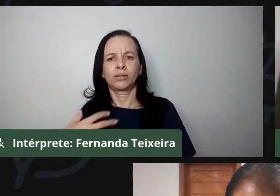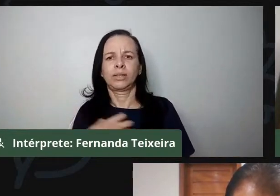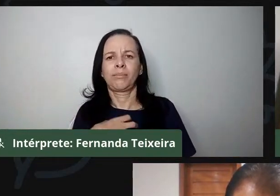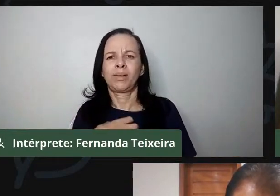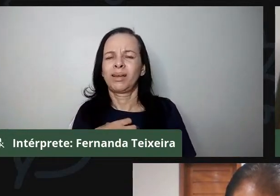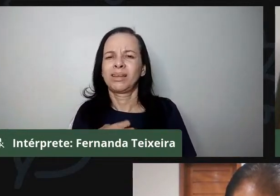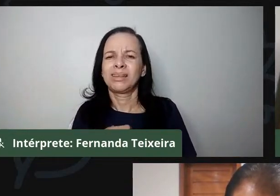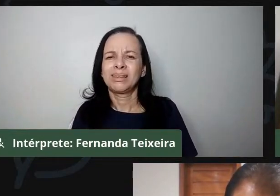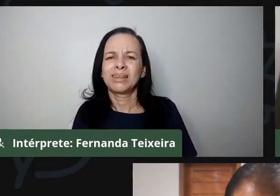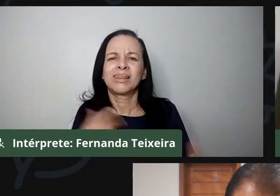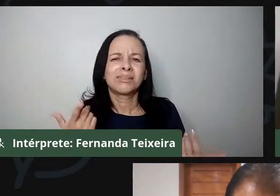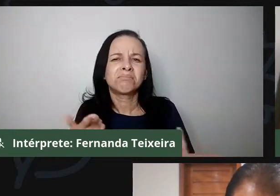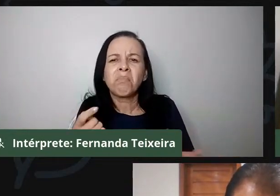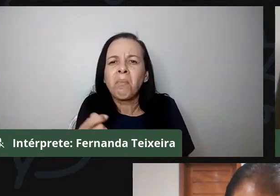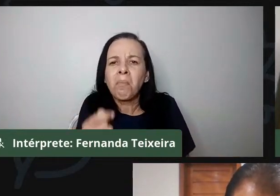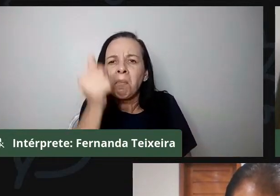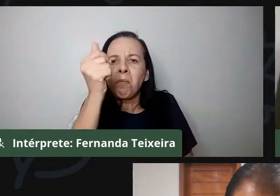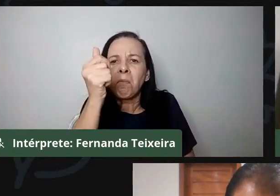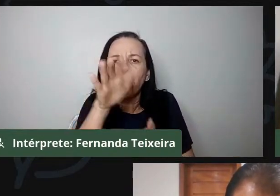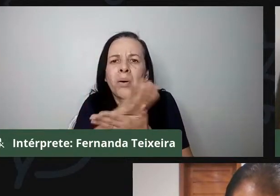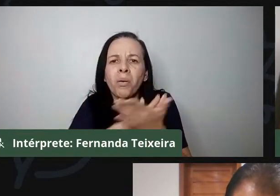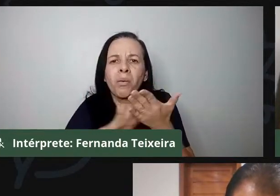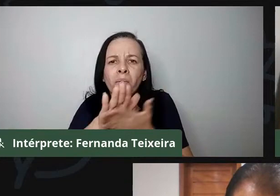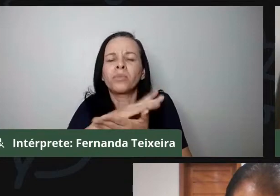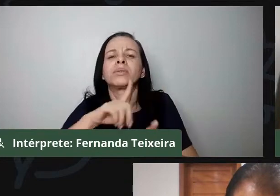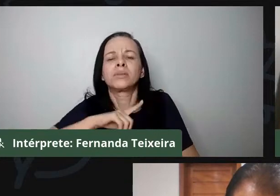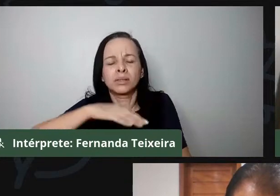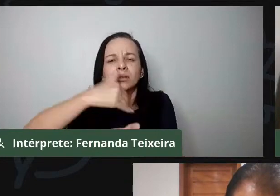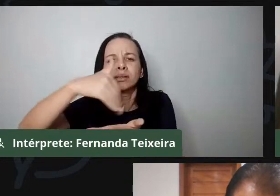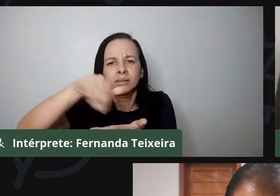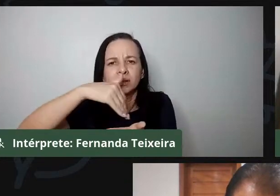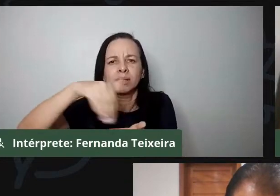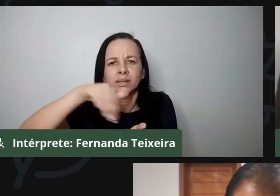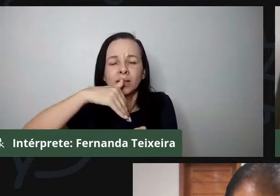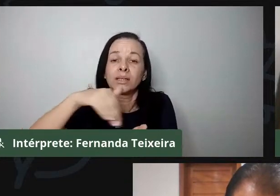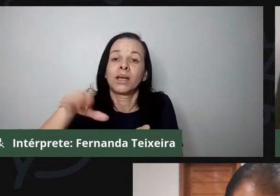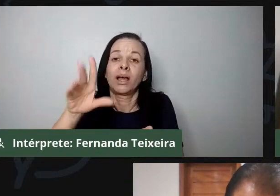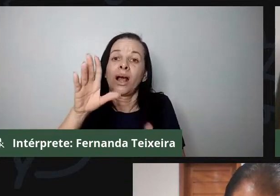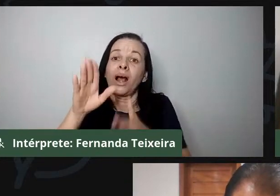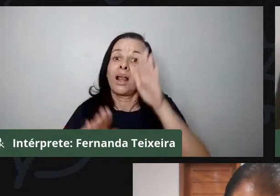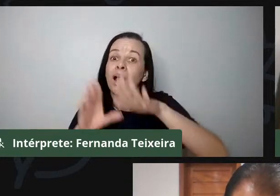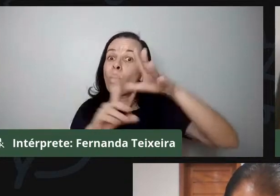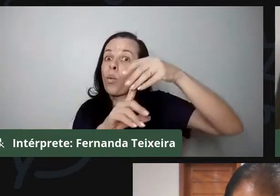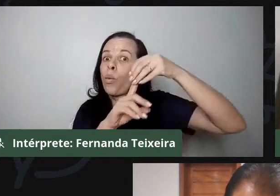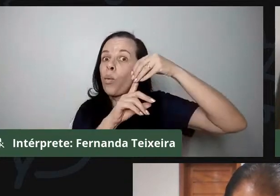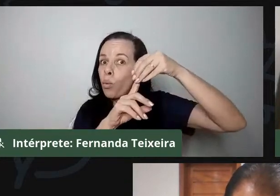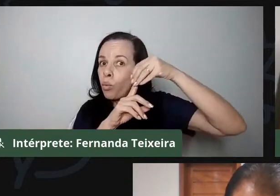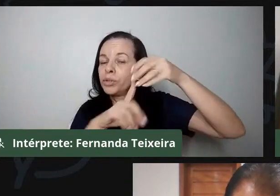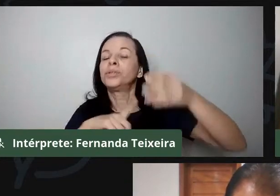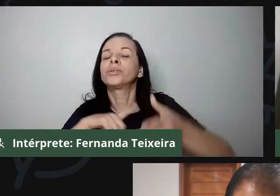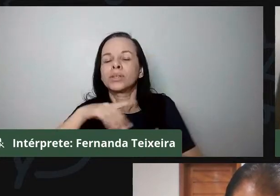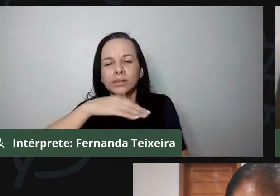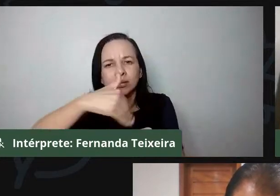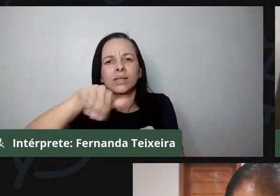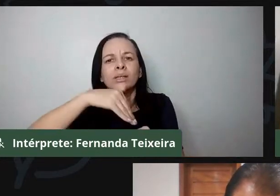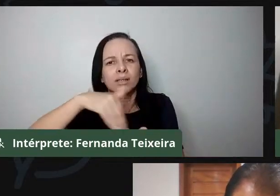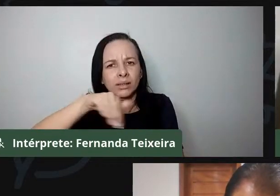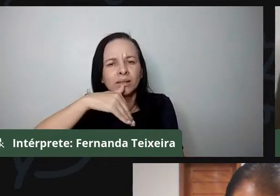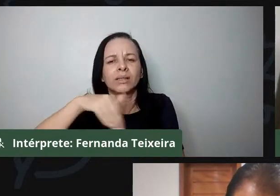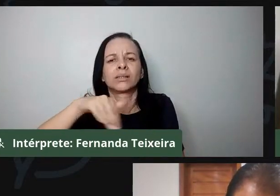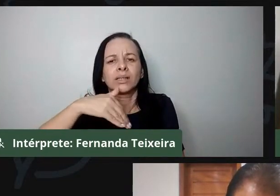tem a Secretaria de Promoção da Igualdade Racial, na verdade, é o único estado brasileiro que tem a Secretaria de Promoção da Igualdade